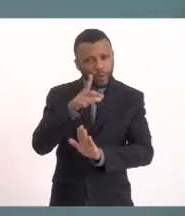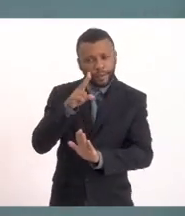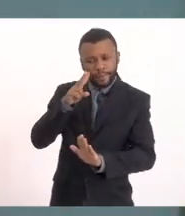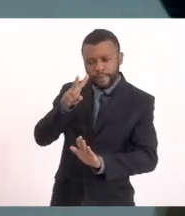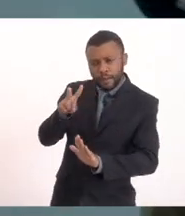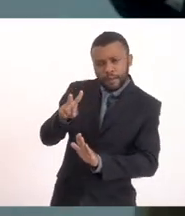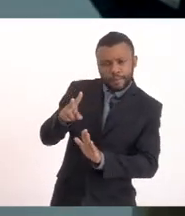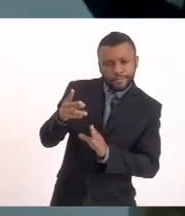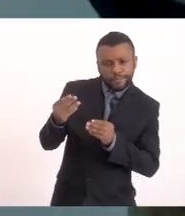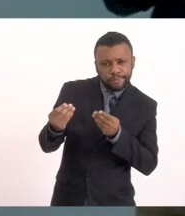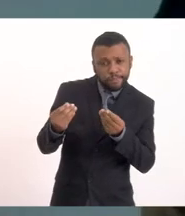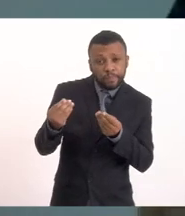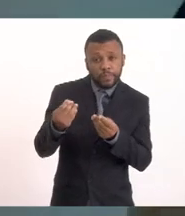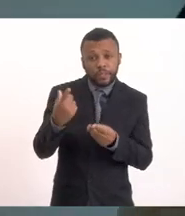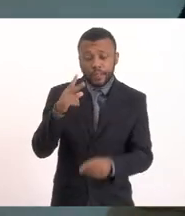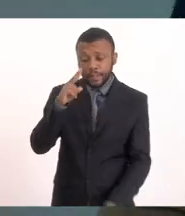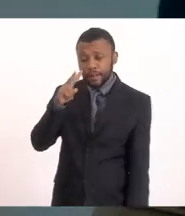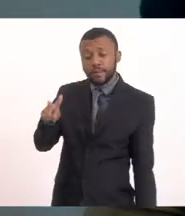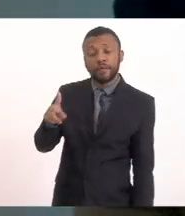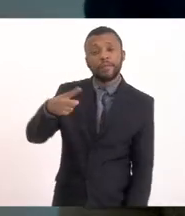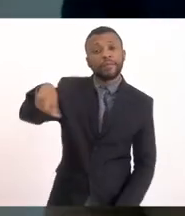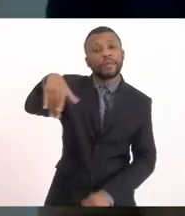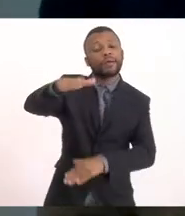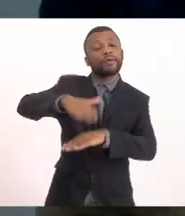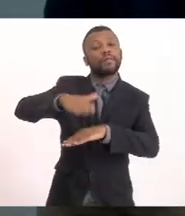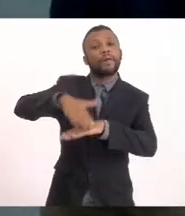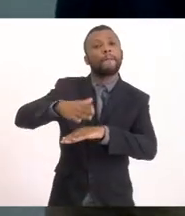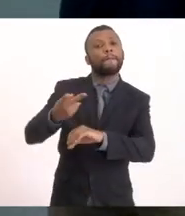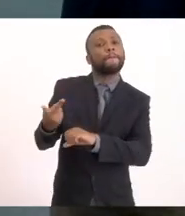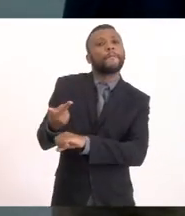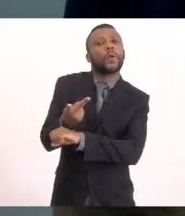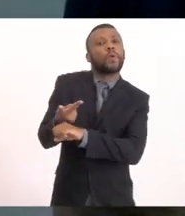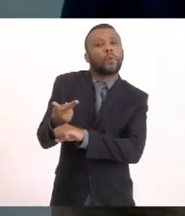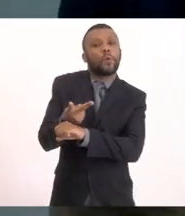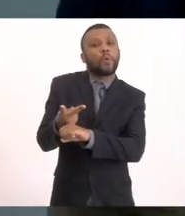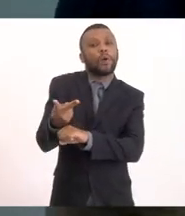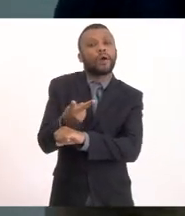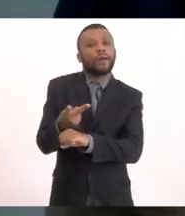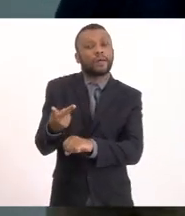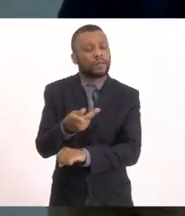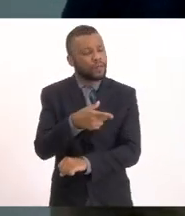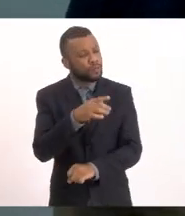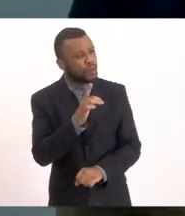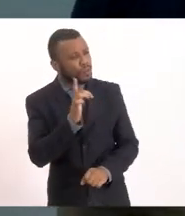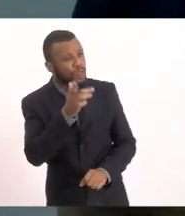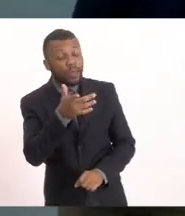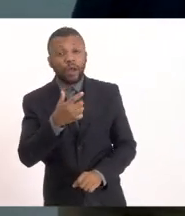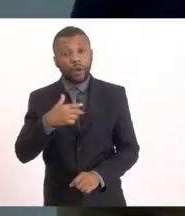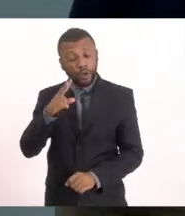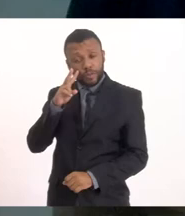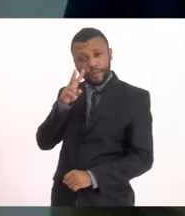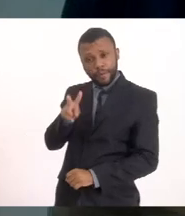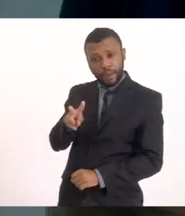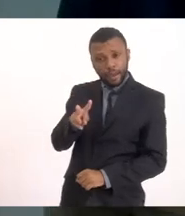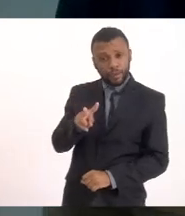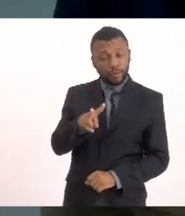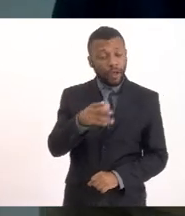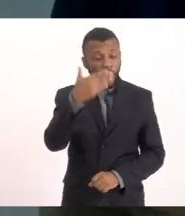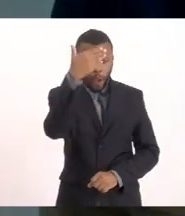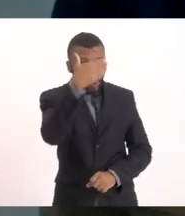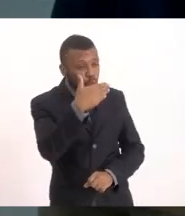Eu estou vendo uma tela aqui na direita Vocês tem que procurar aí Ainda não está Eu vejo Eu estou vendo Eu vejo a tela